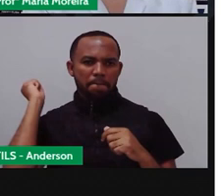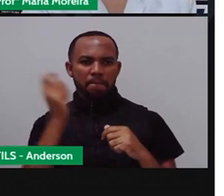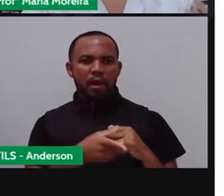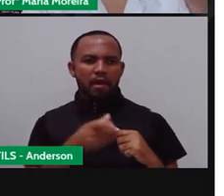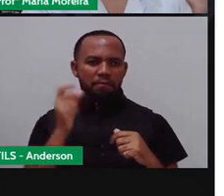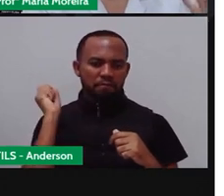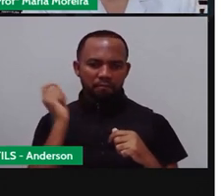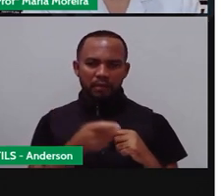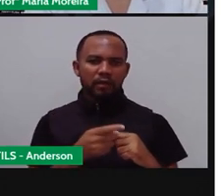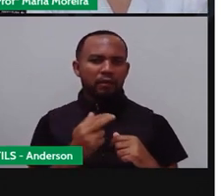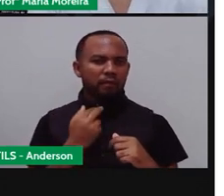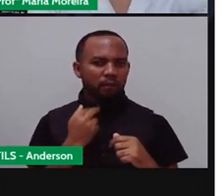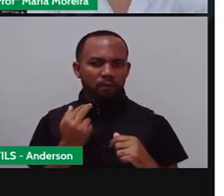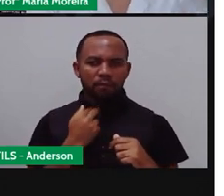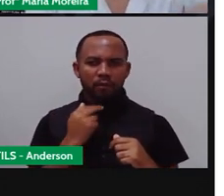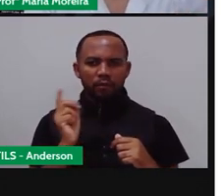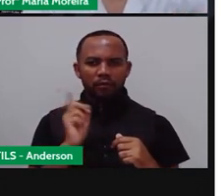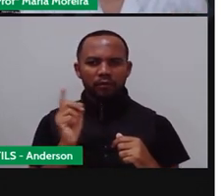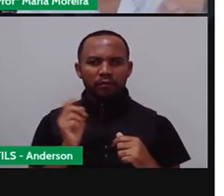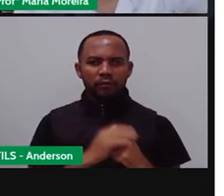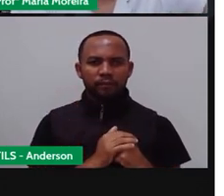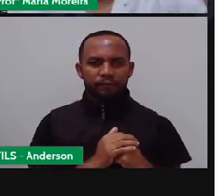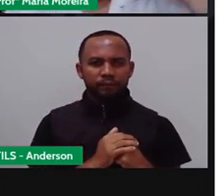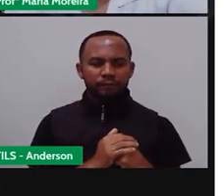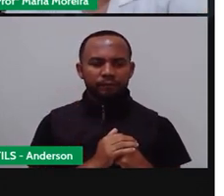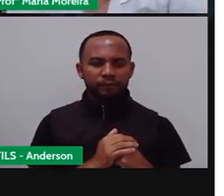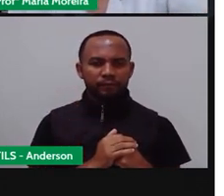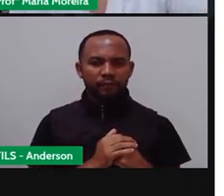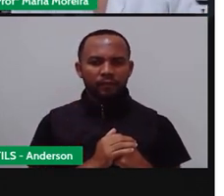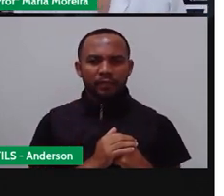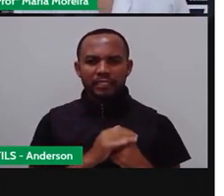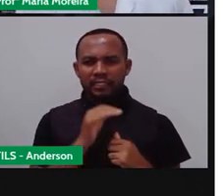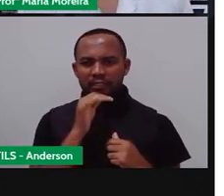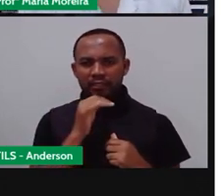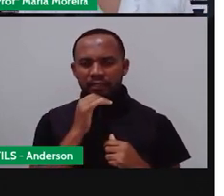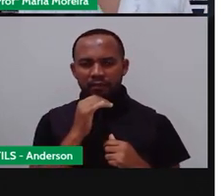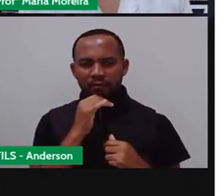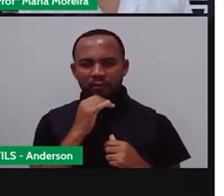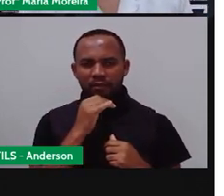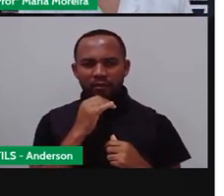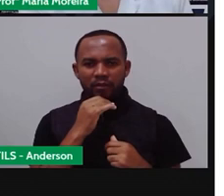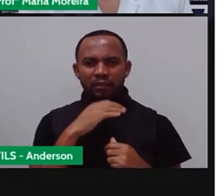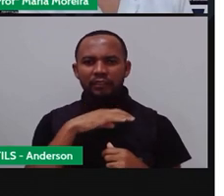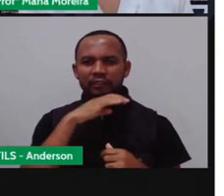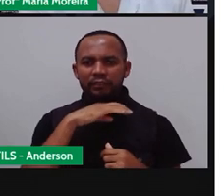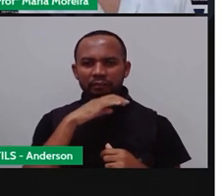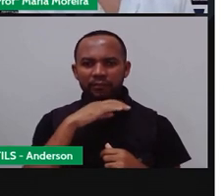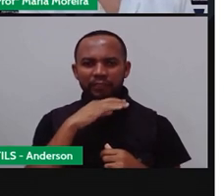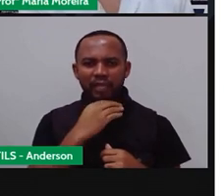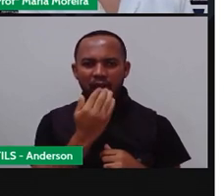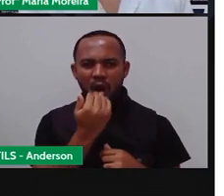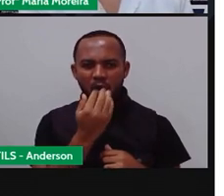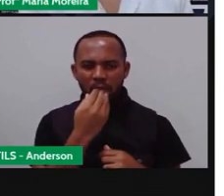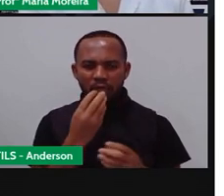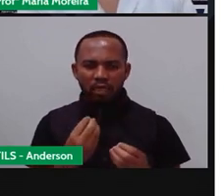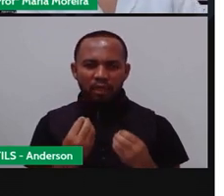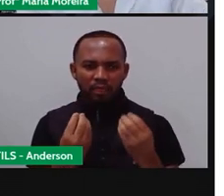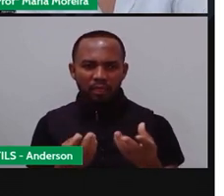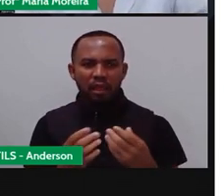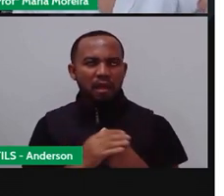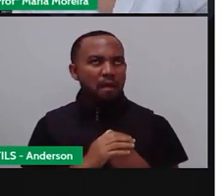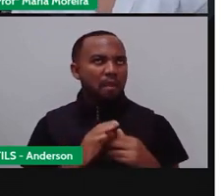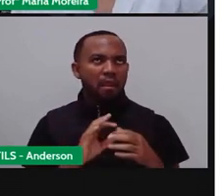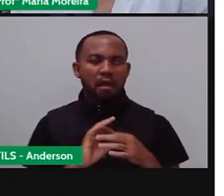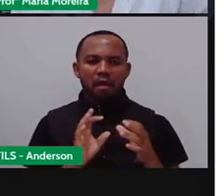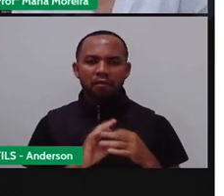vivos. E, principalmente, nada de alimentar animais selvagens, tá? Então, ah, porque eu fui,